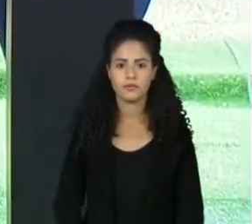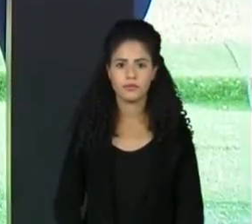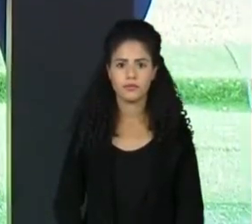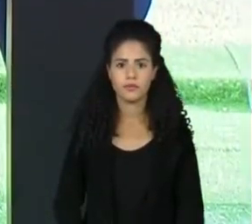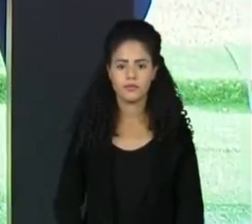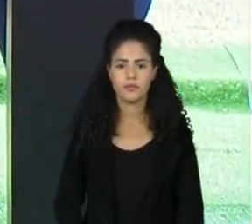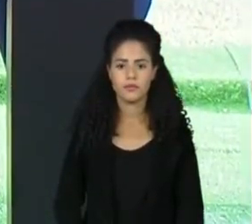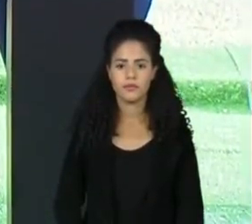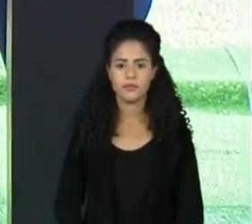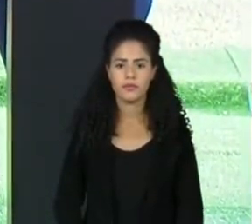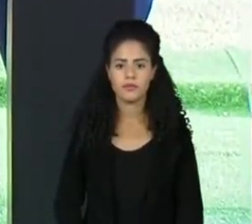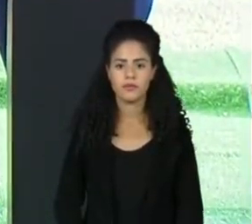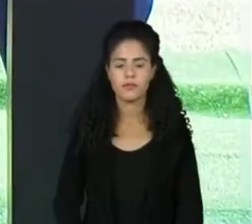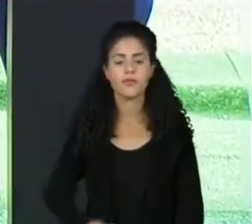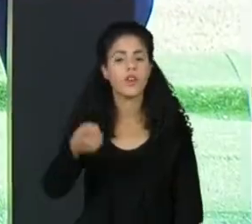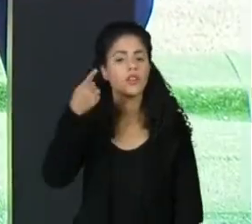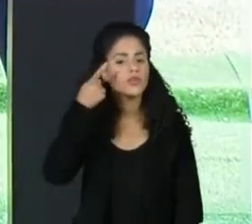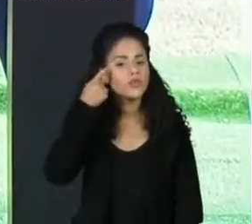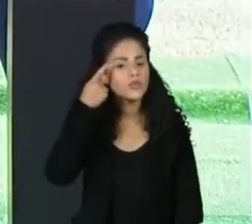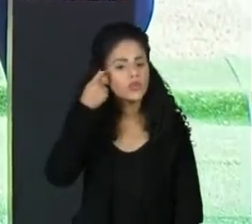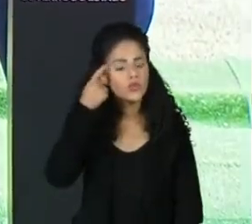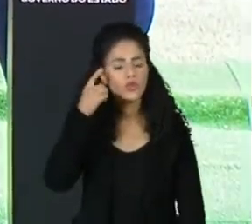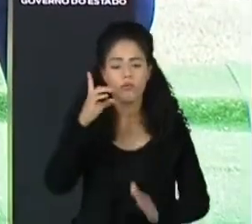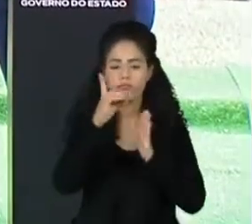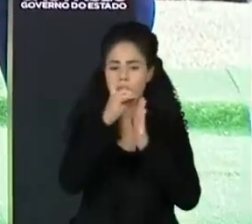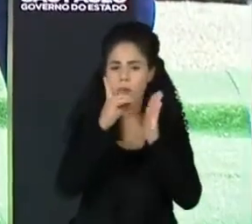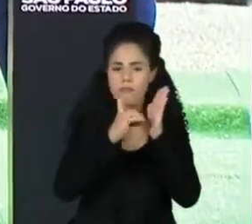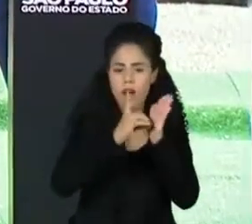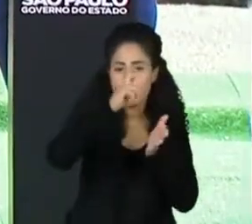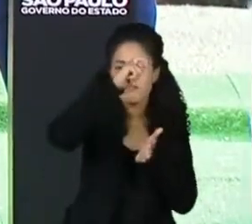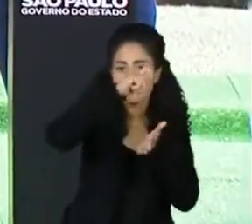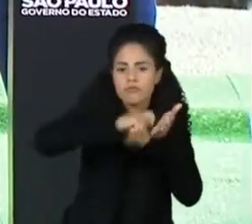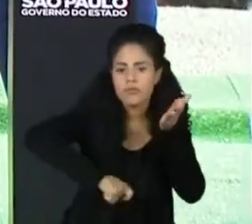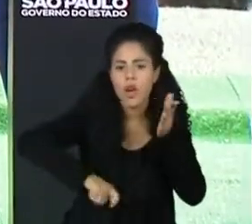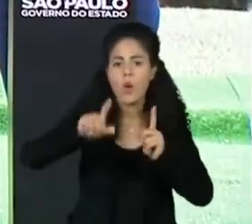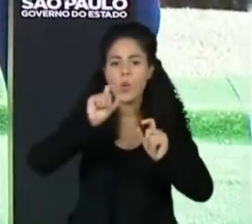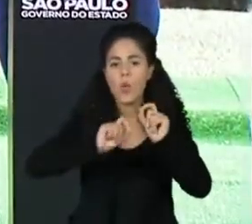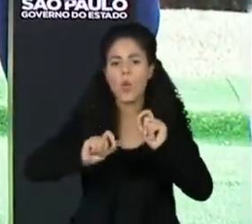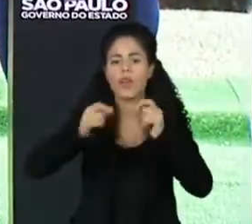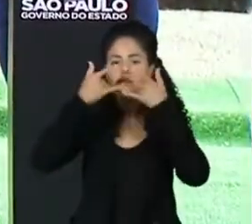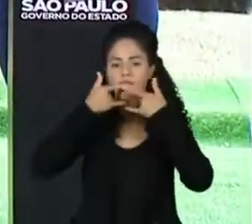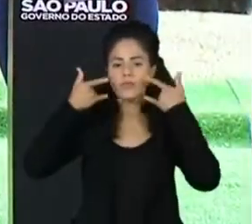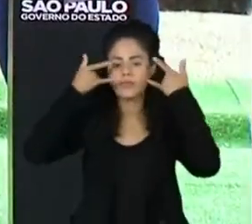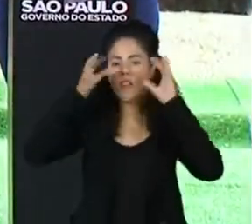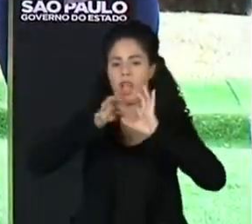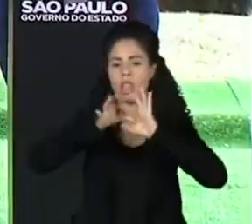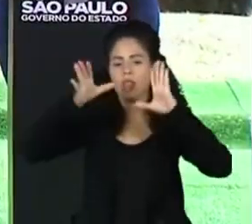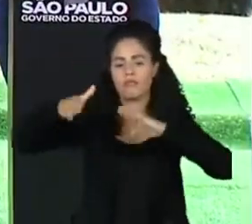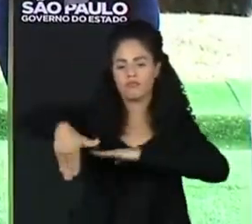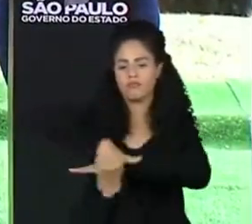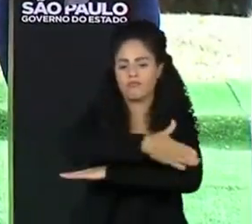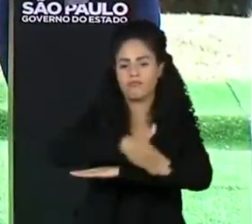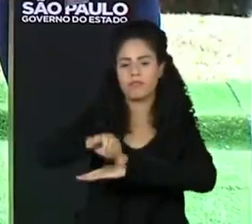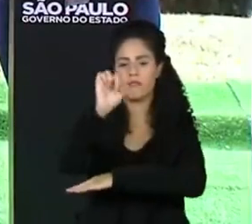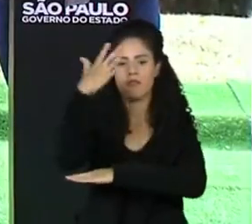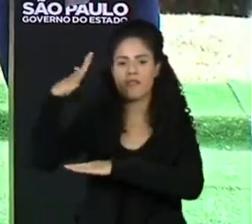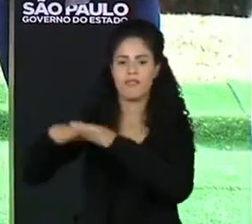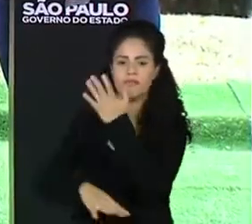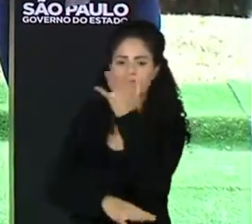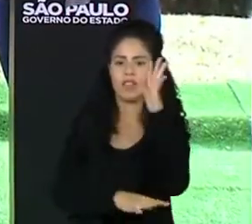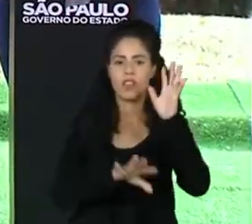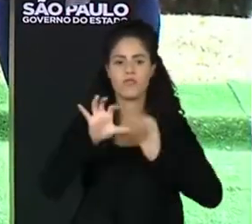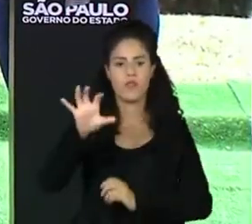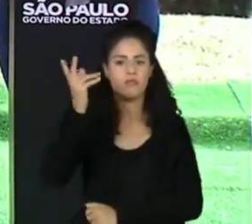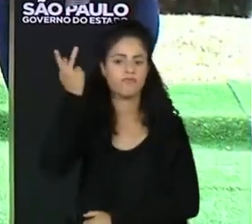Governador João Doria assina nesse momento o decreto que libera o uso de máscaras ao ar livre em todo o